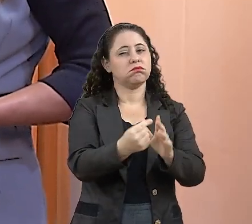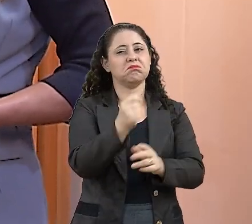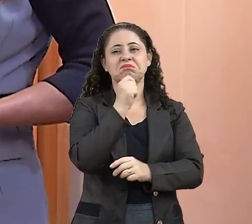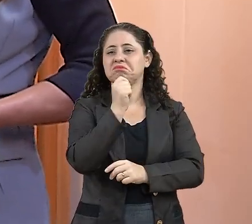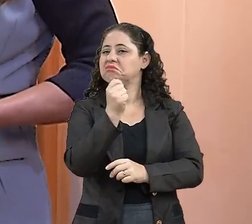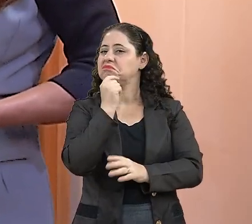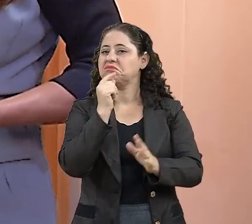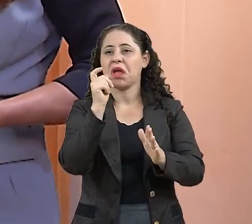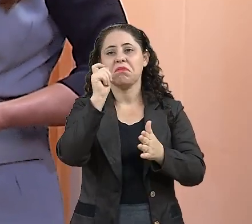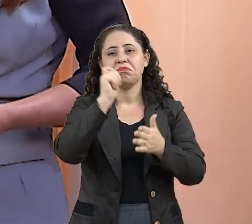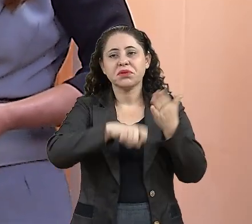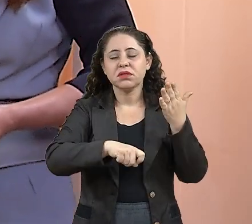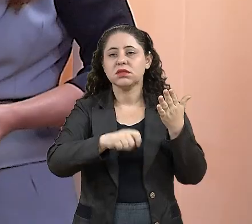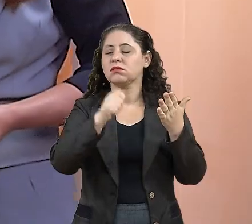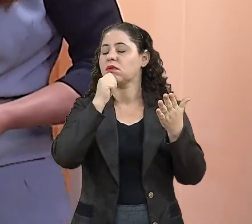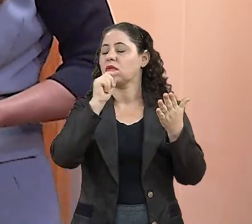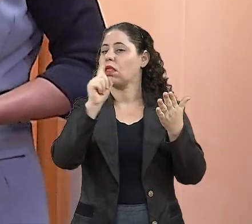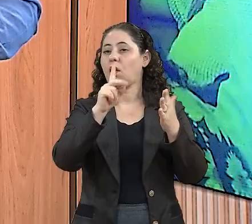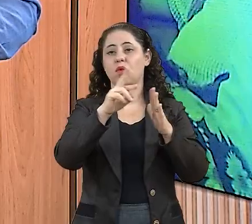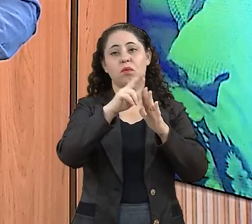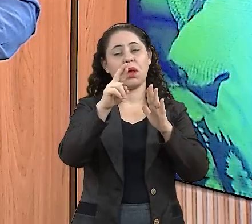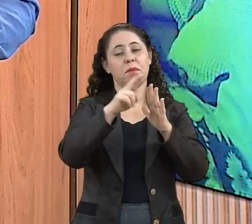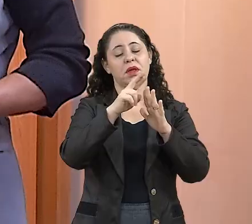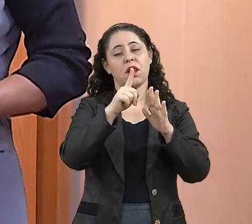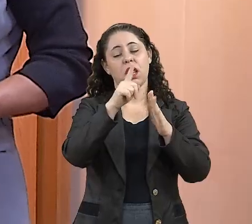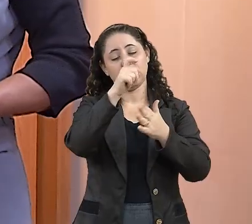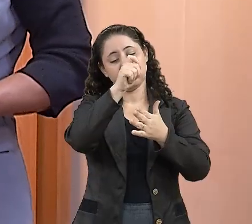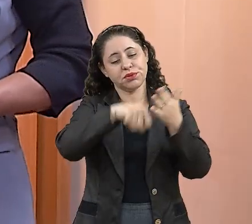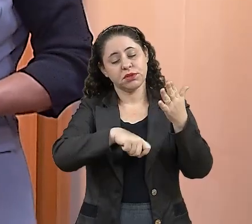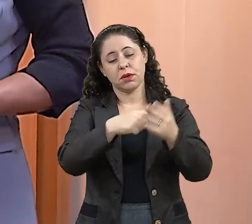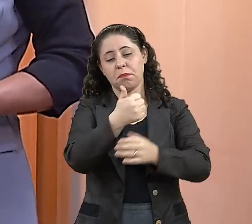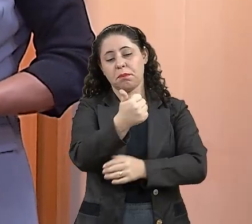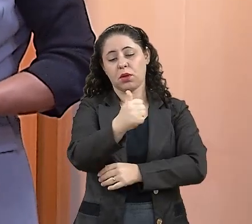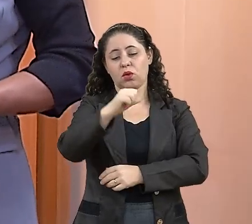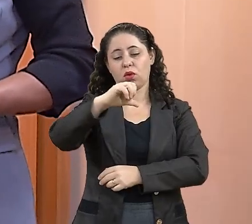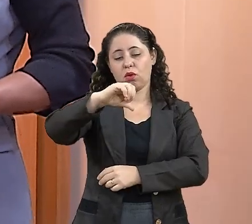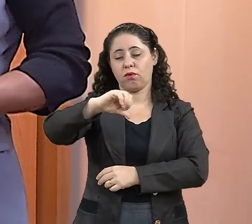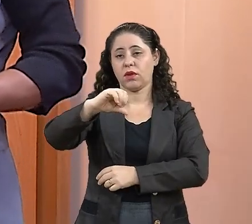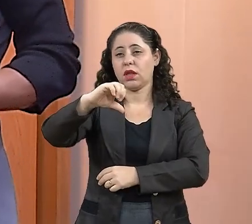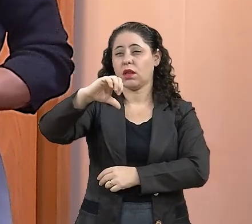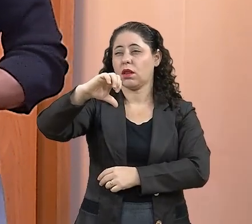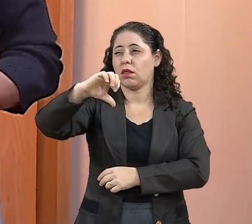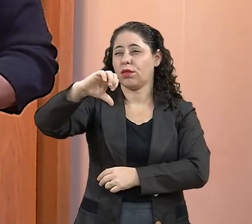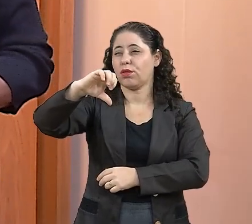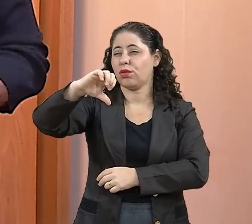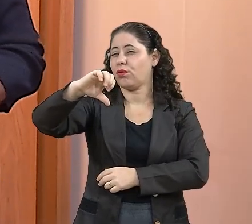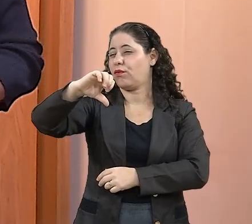regulamentada ainda. Ela foi regulamentada em 1998,